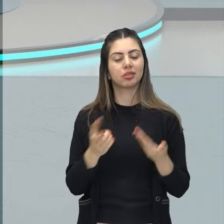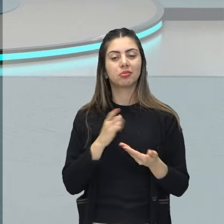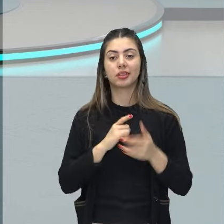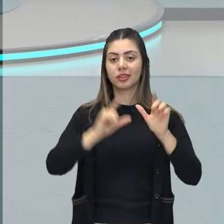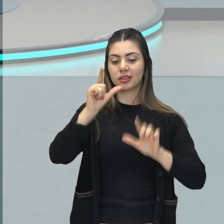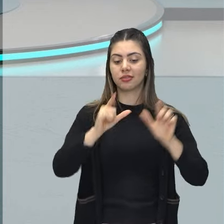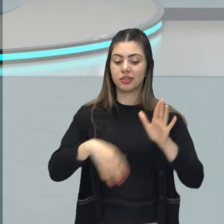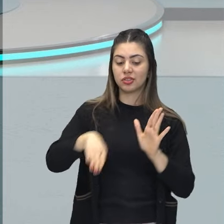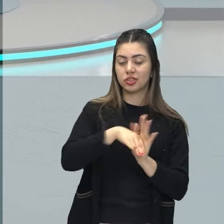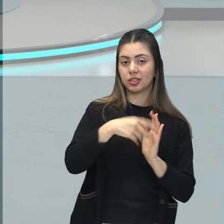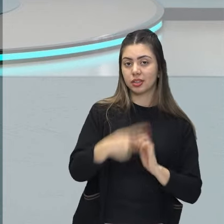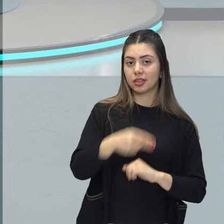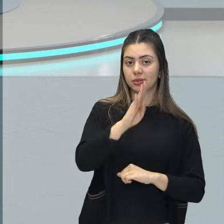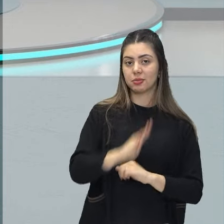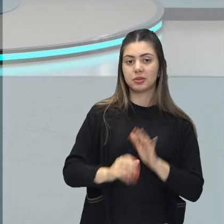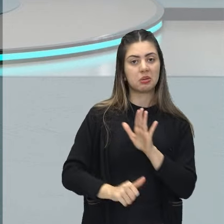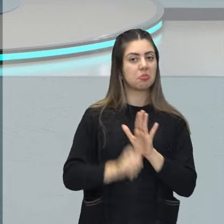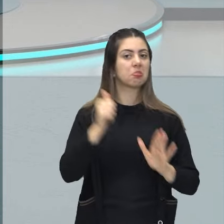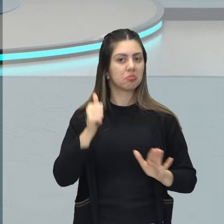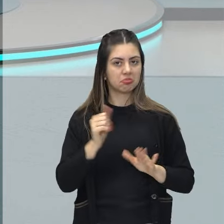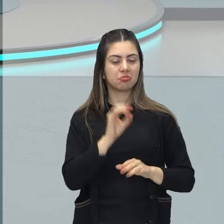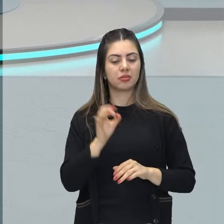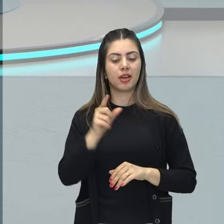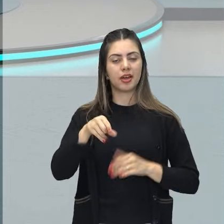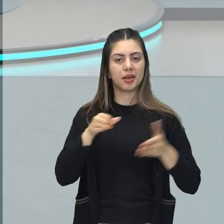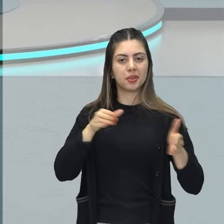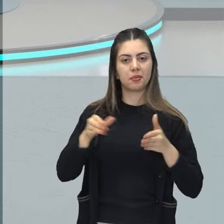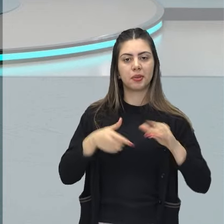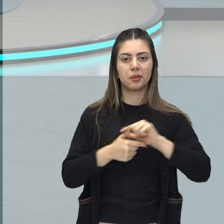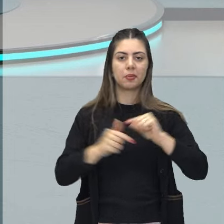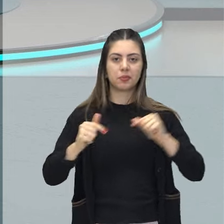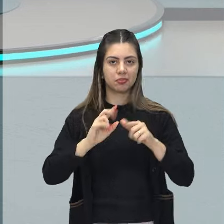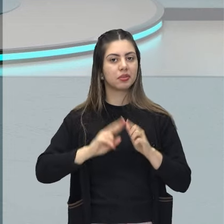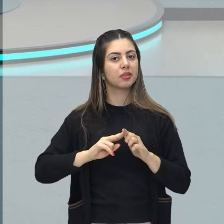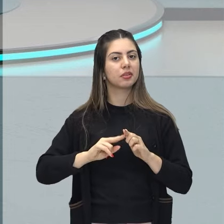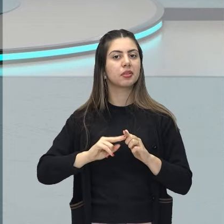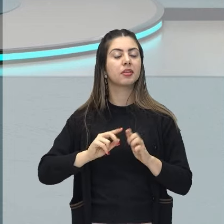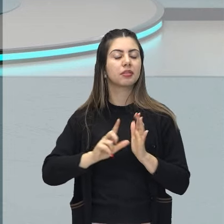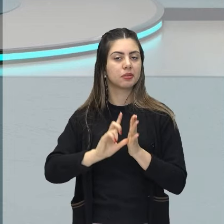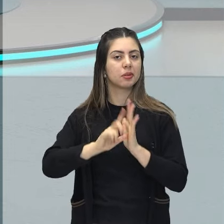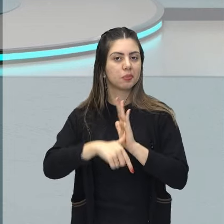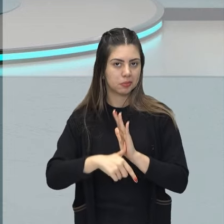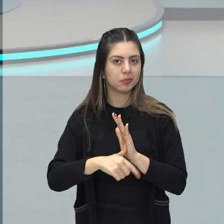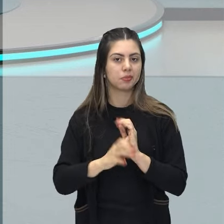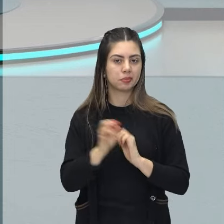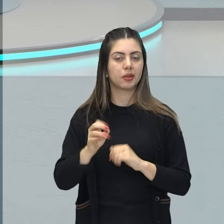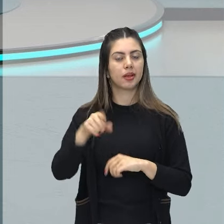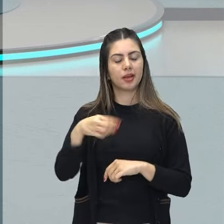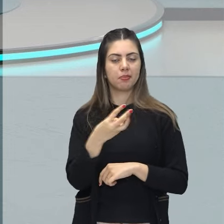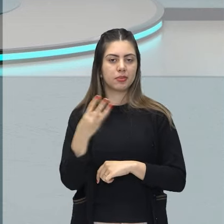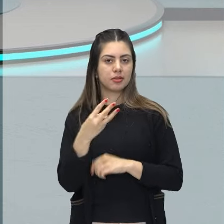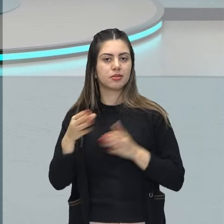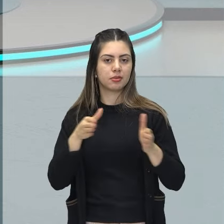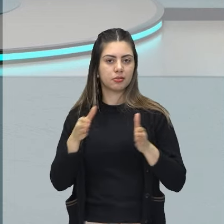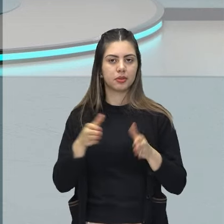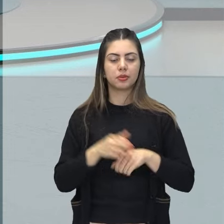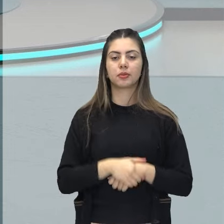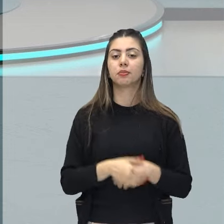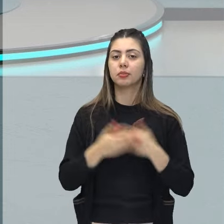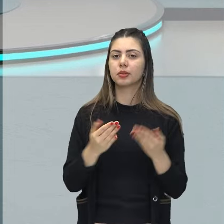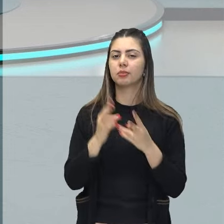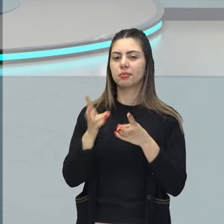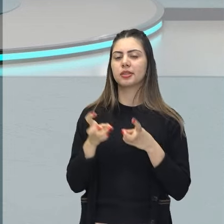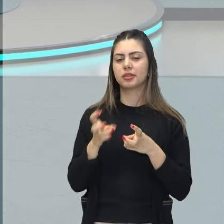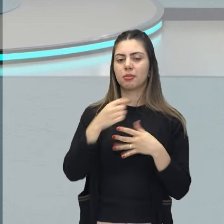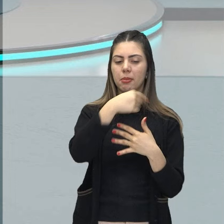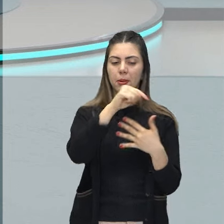Brasil nesse contexto aí do modernismo, do pós-modernismo, terceira fase. Então percebam que com isso